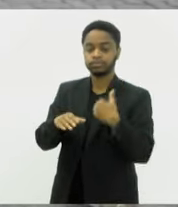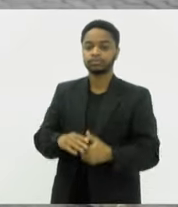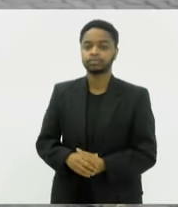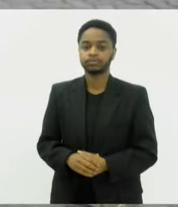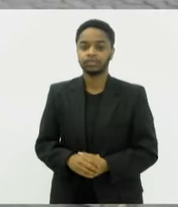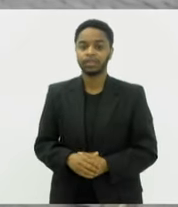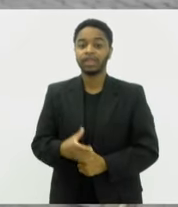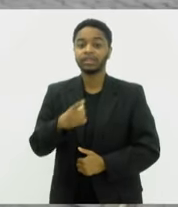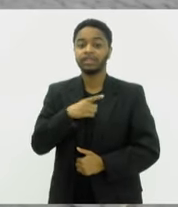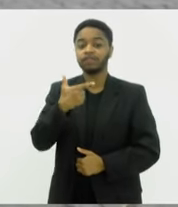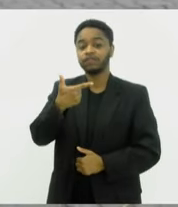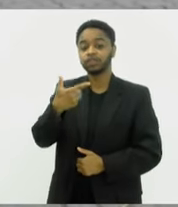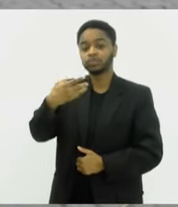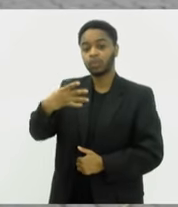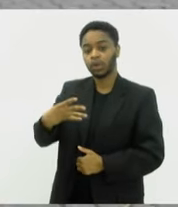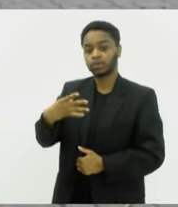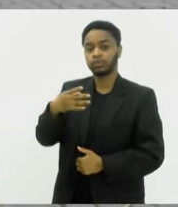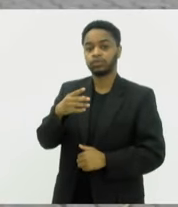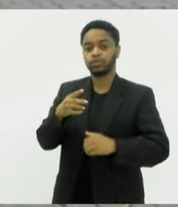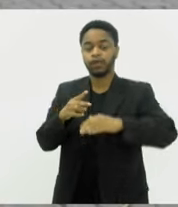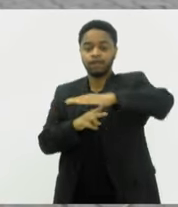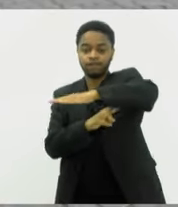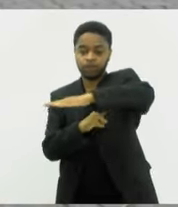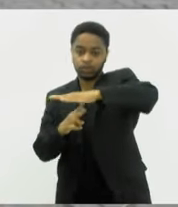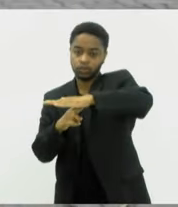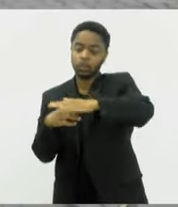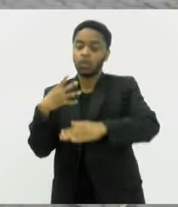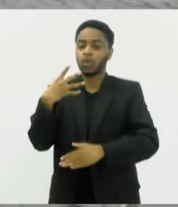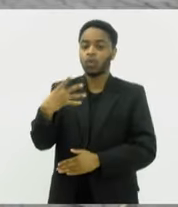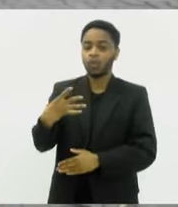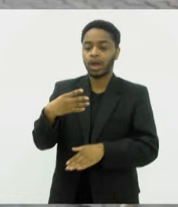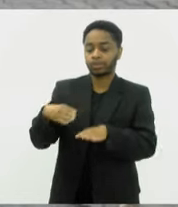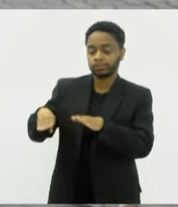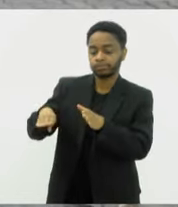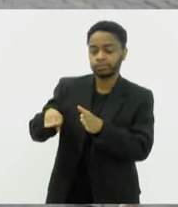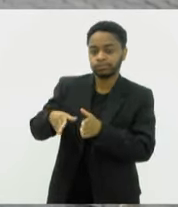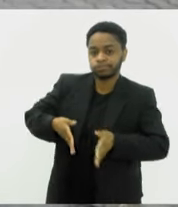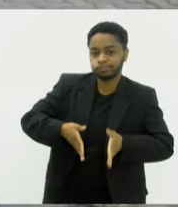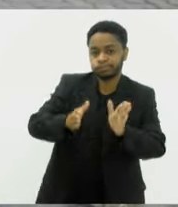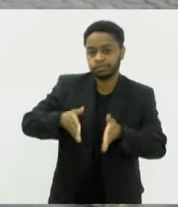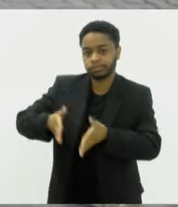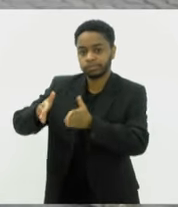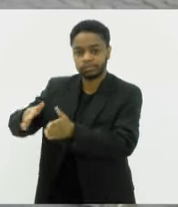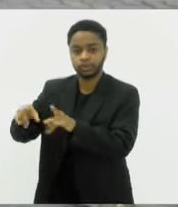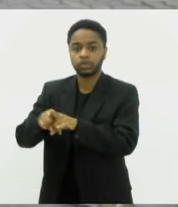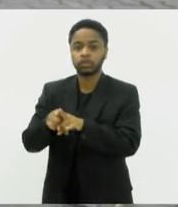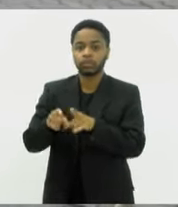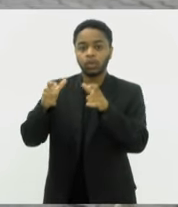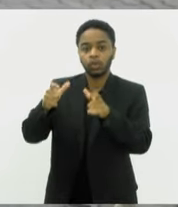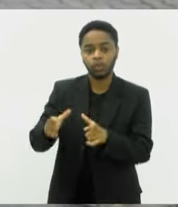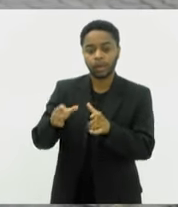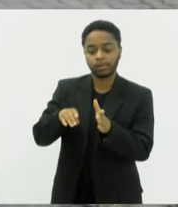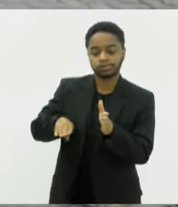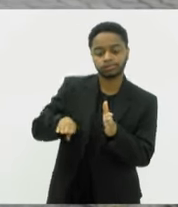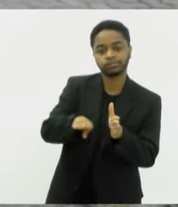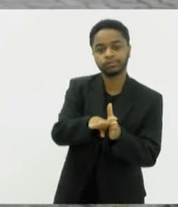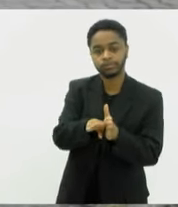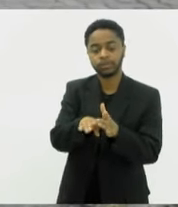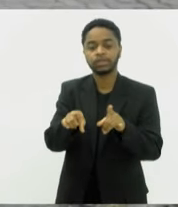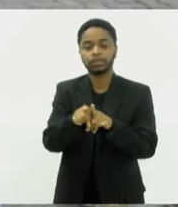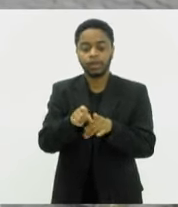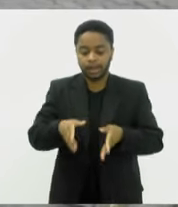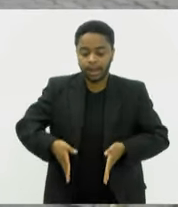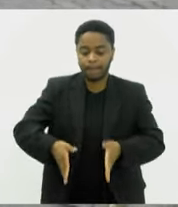vai ter 24 viadutos, 4 faixas, acostamentos, toda iluminada. É uma rodovia totalmente nova, um trecho totalmente